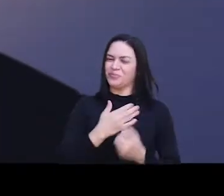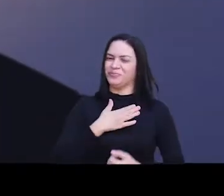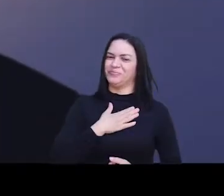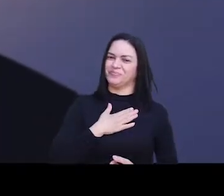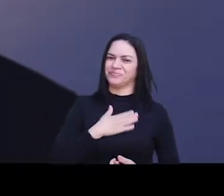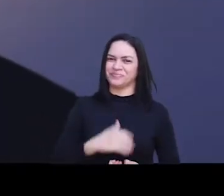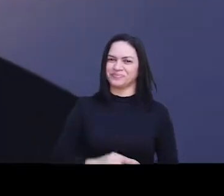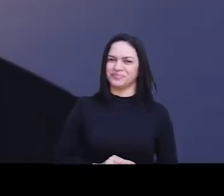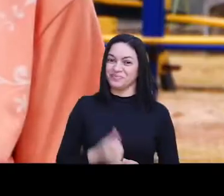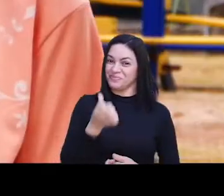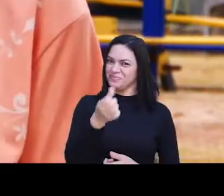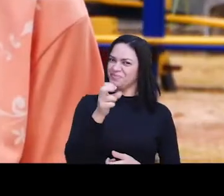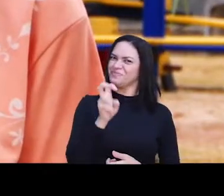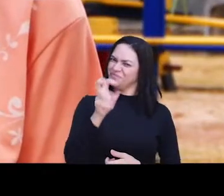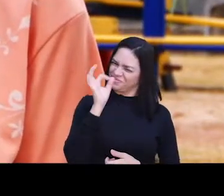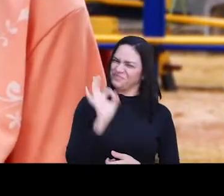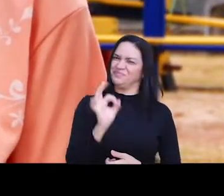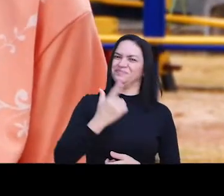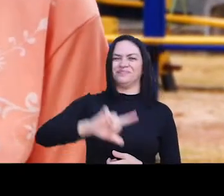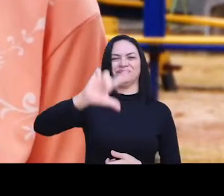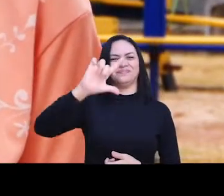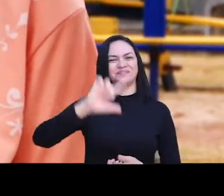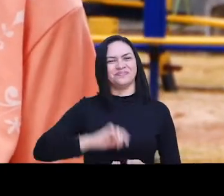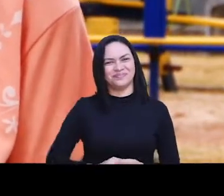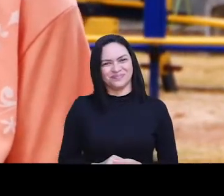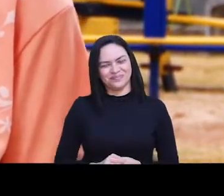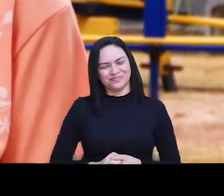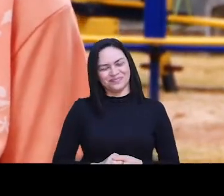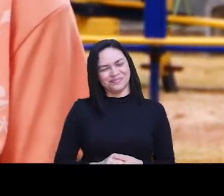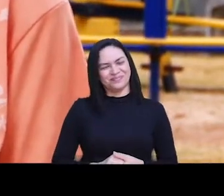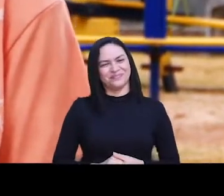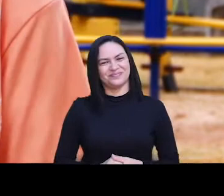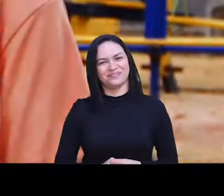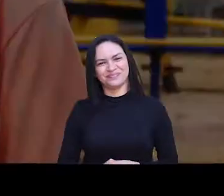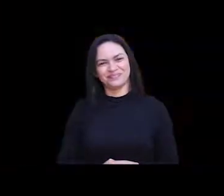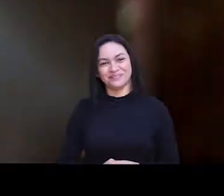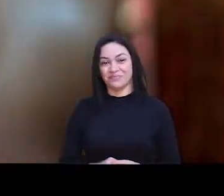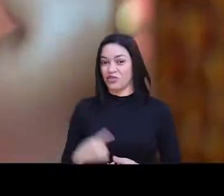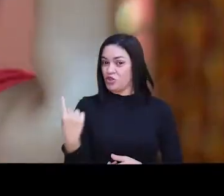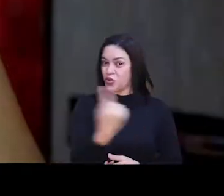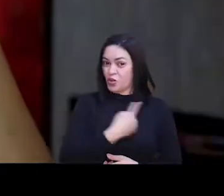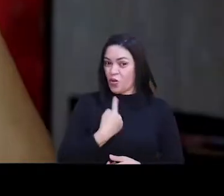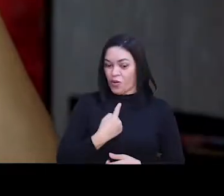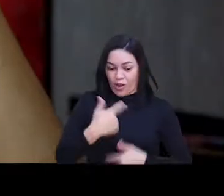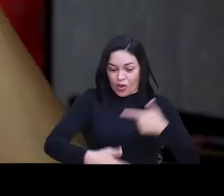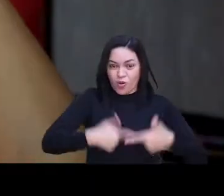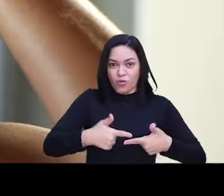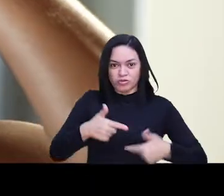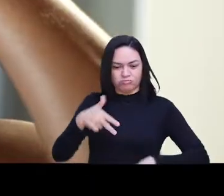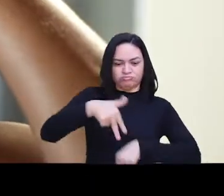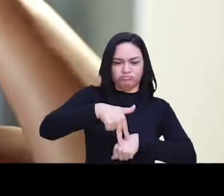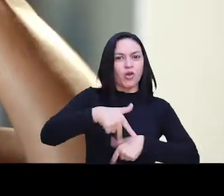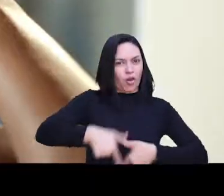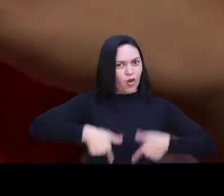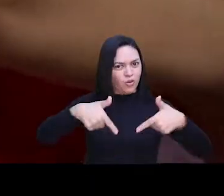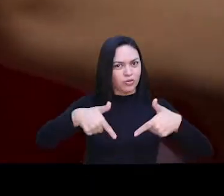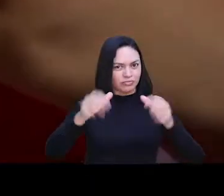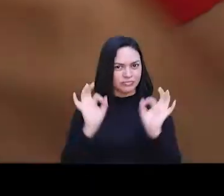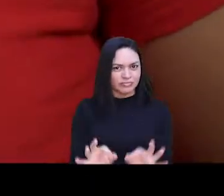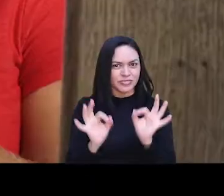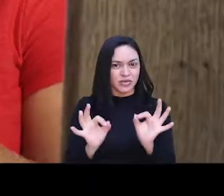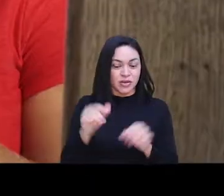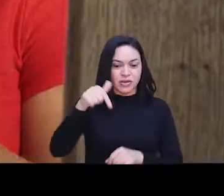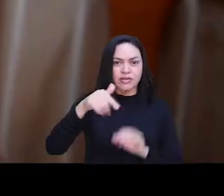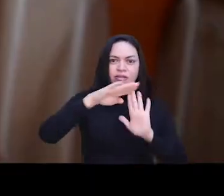Contem com o meu apoio. 65? De novo. A gente só se prepara para a luta lutando.